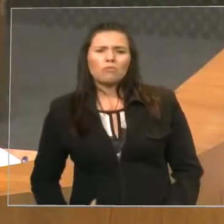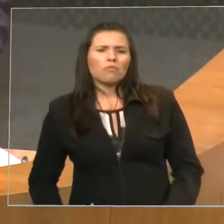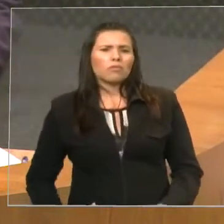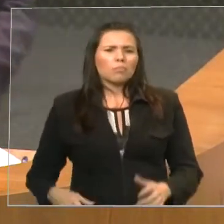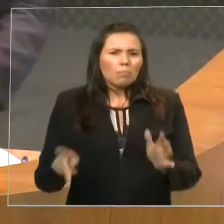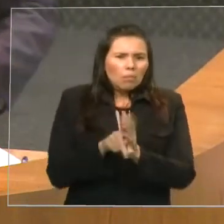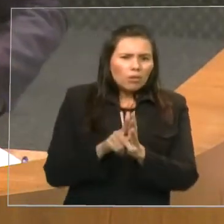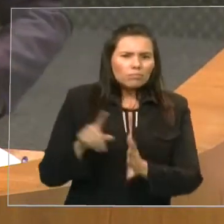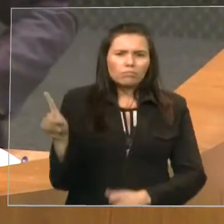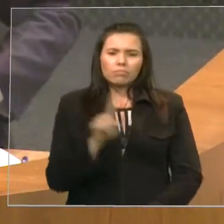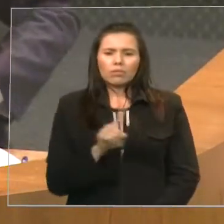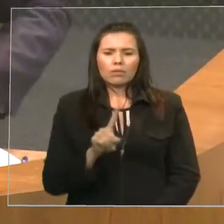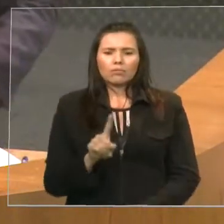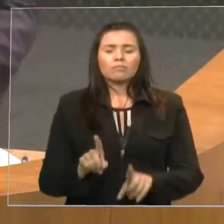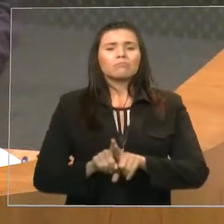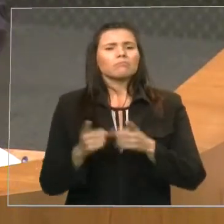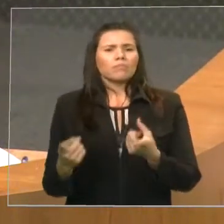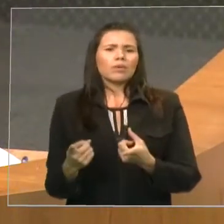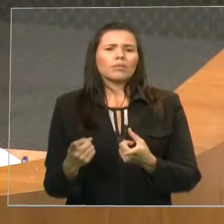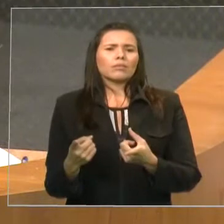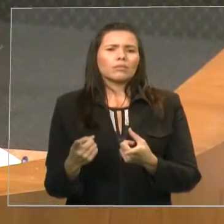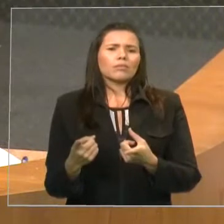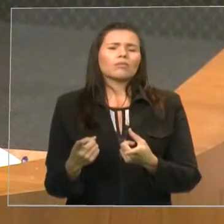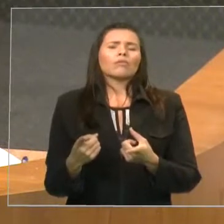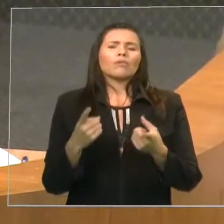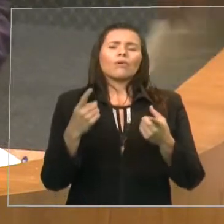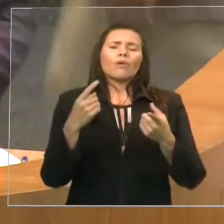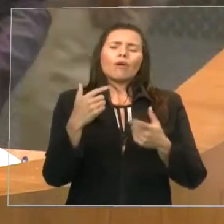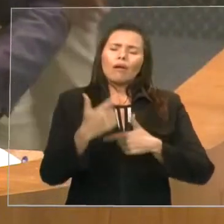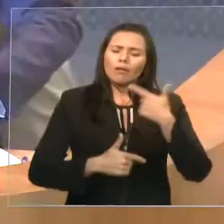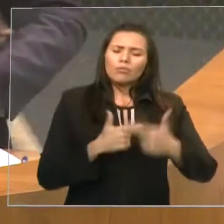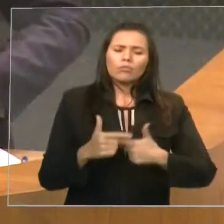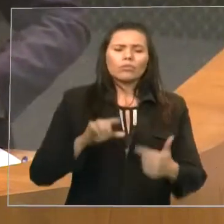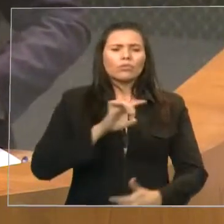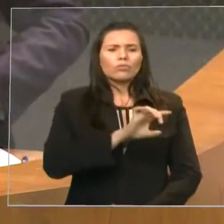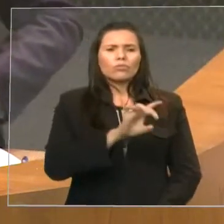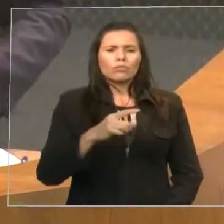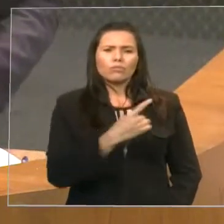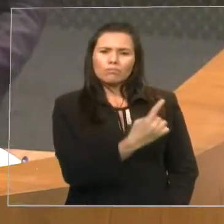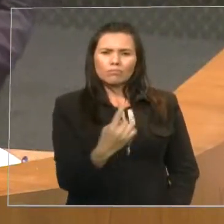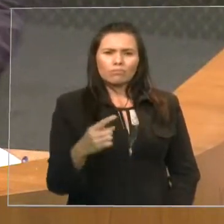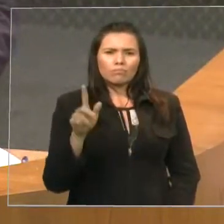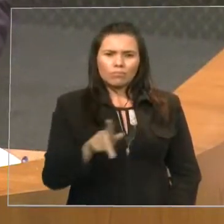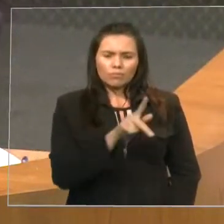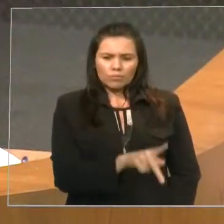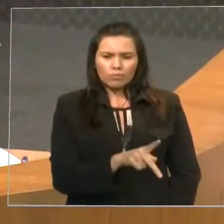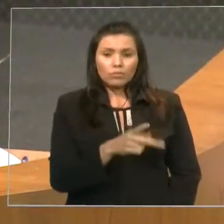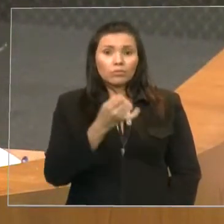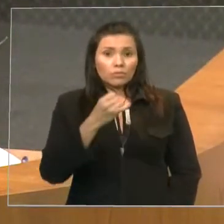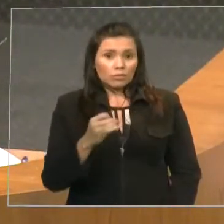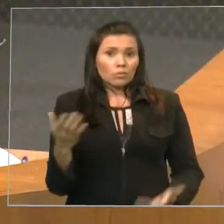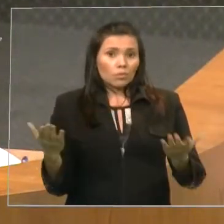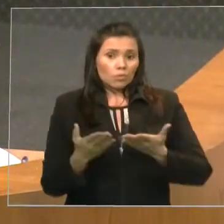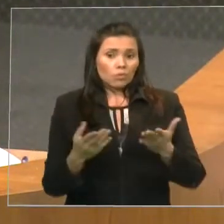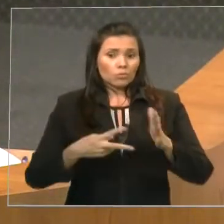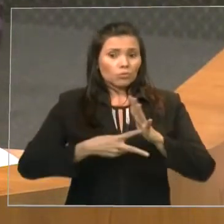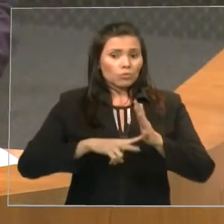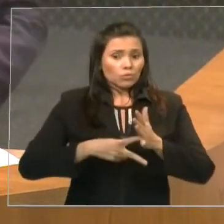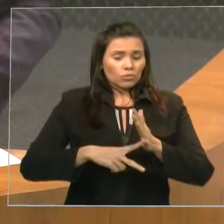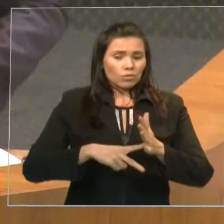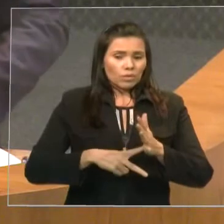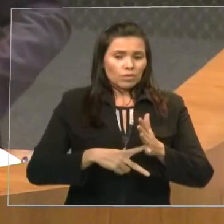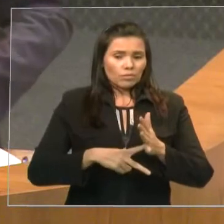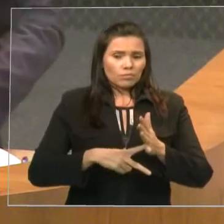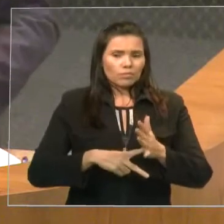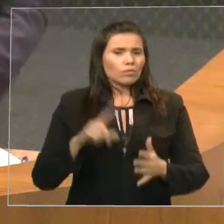passado, mas sim a luta dos professores. E se hoje o sindicato, o Ciclo-Essema,